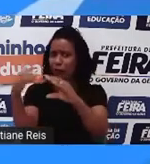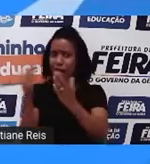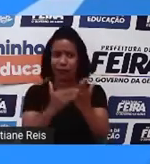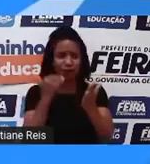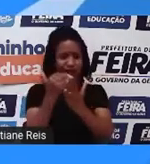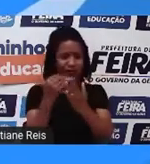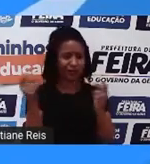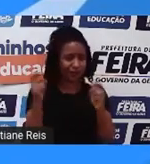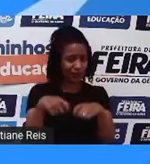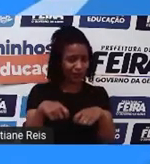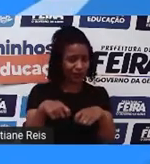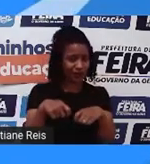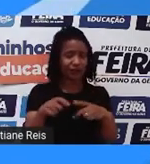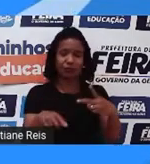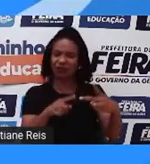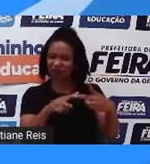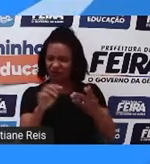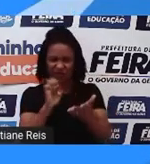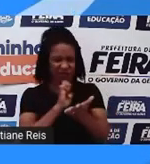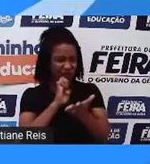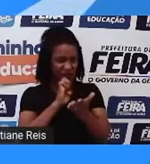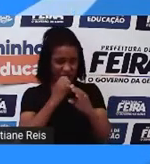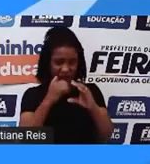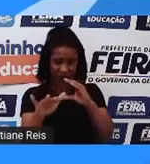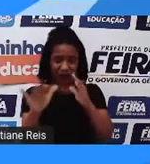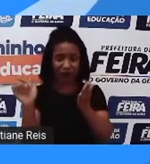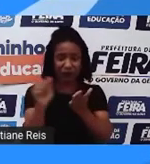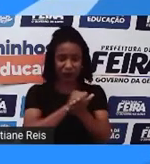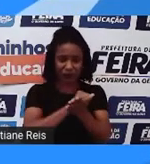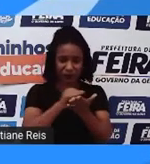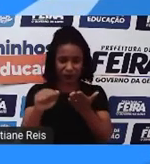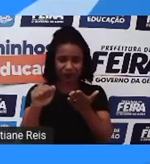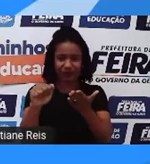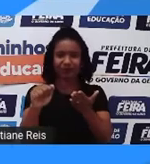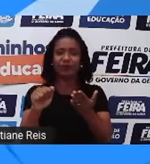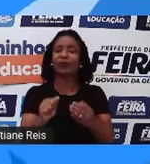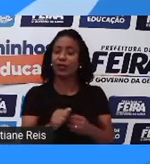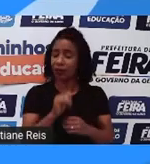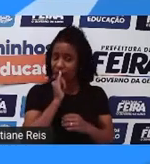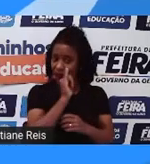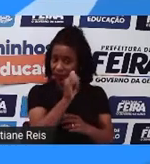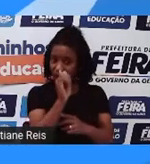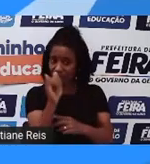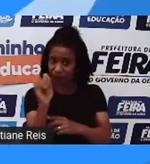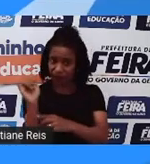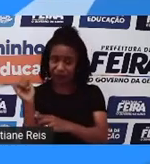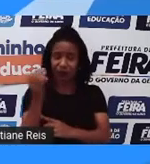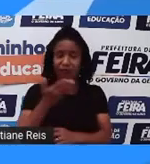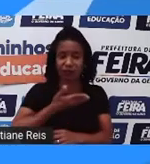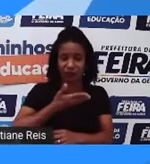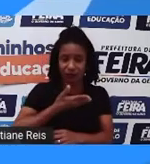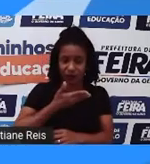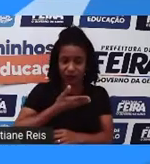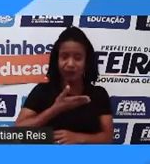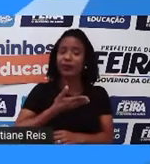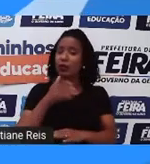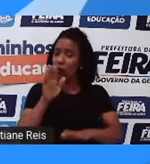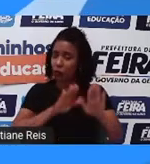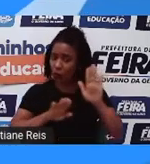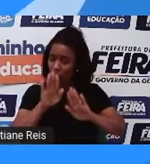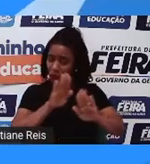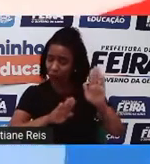Você deleta o e-mail e avisa para seus amigos que eles estão sendo